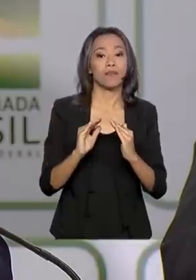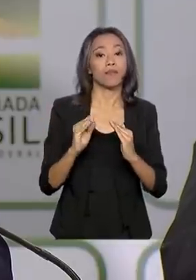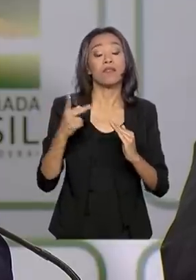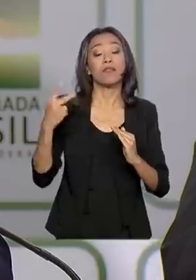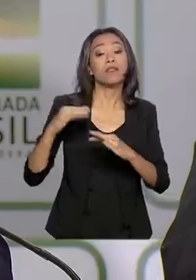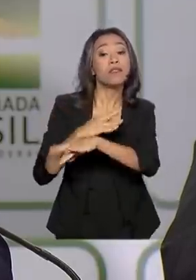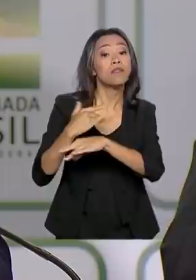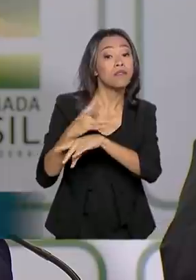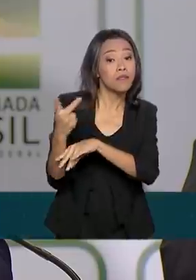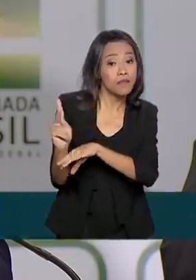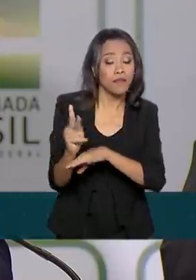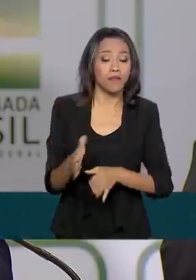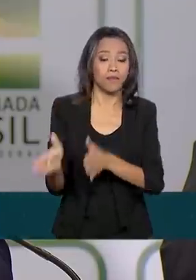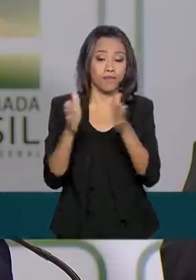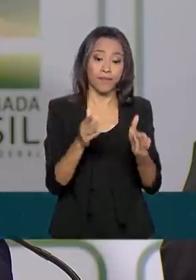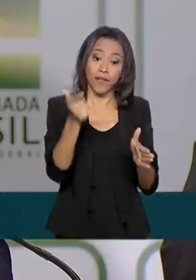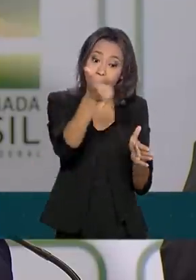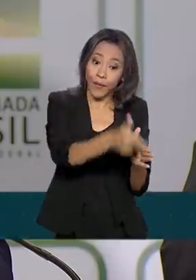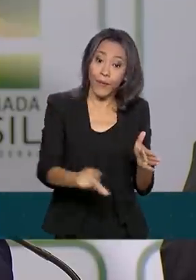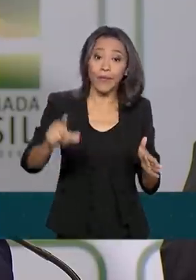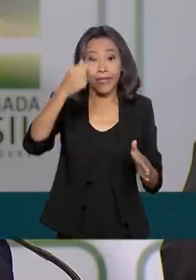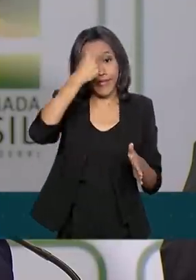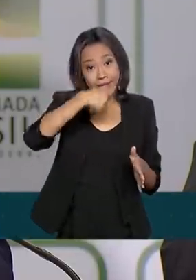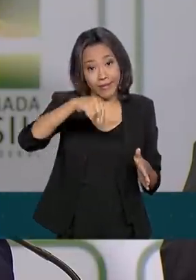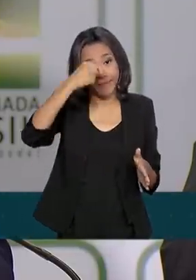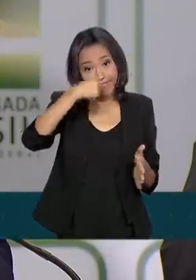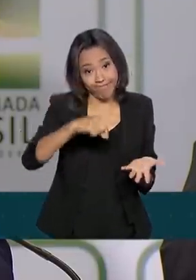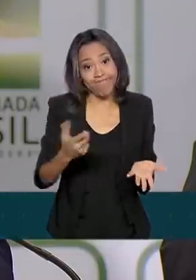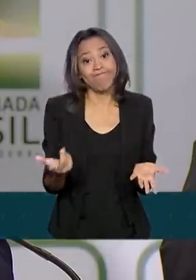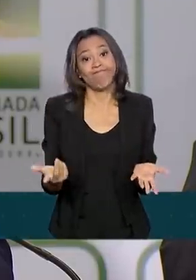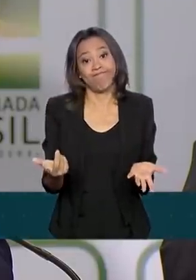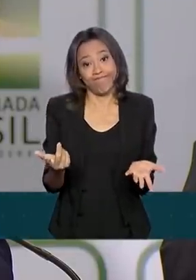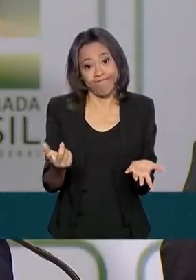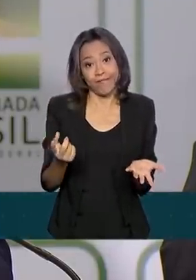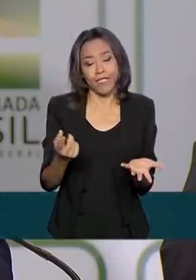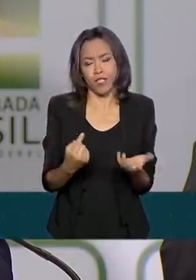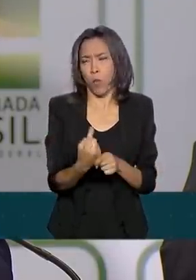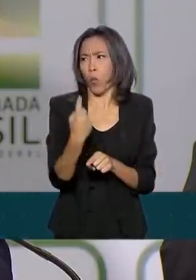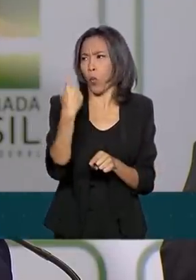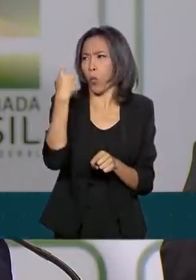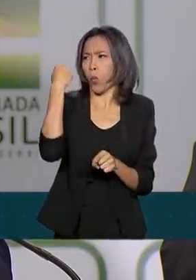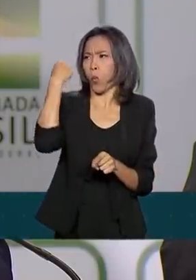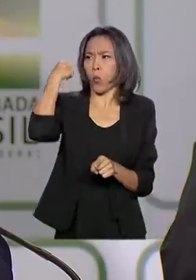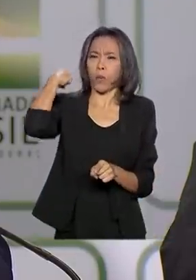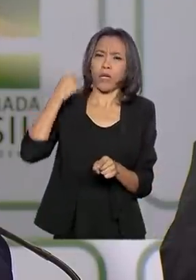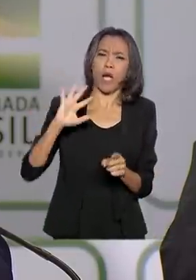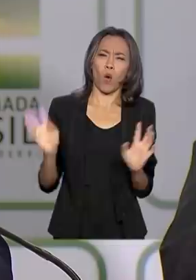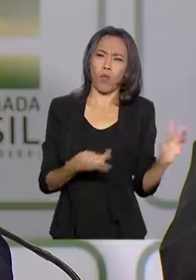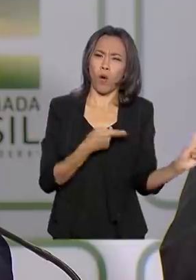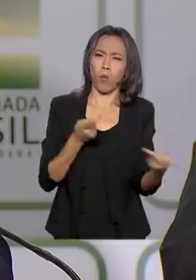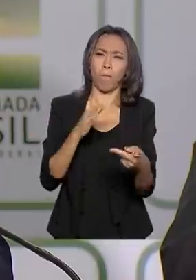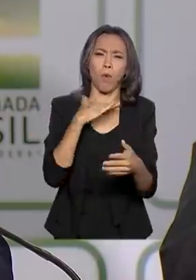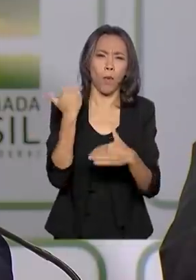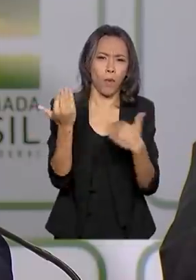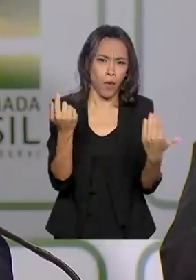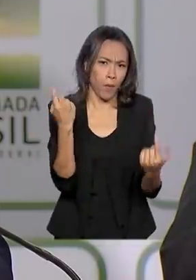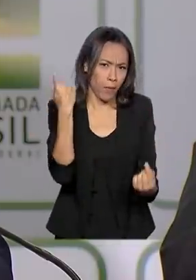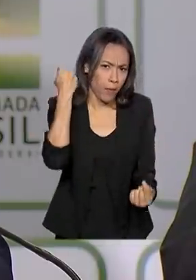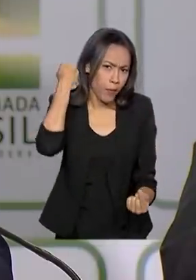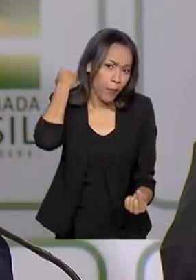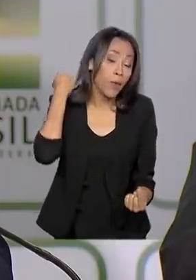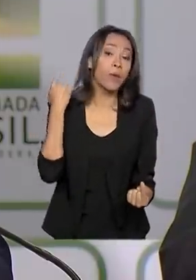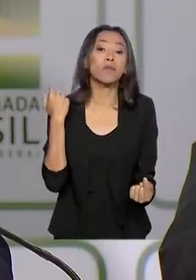mais uma gripe que a humanidade vai ter que atravessar. Das gripes históricas com letalidade maior, ela se